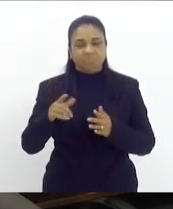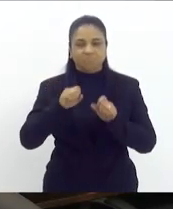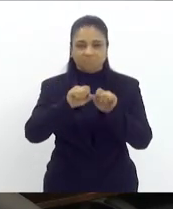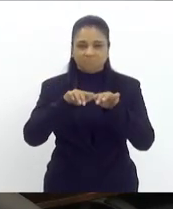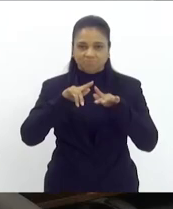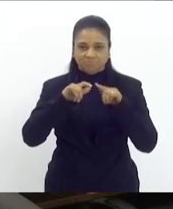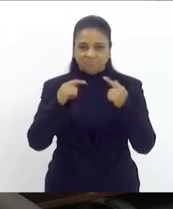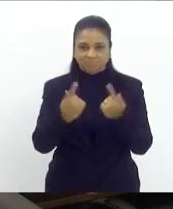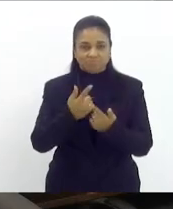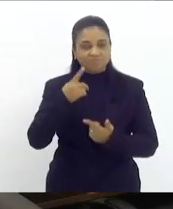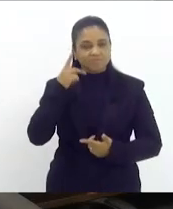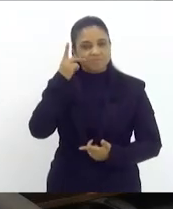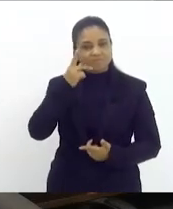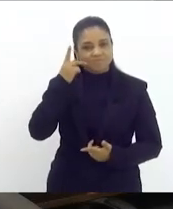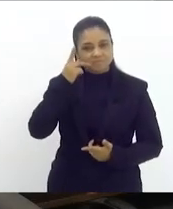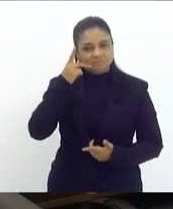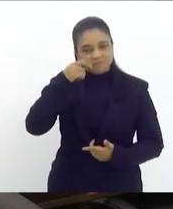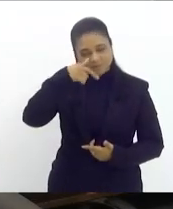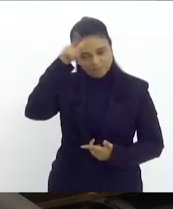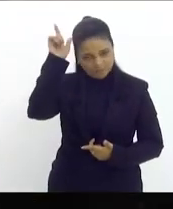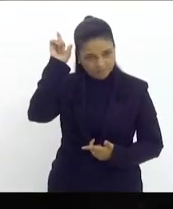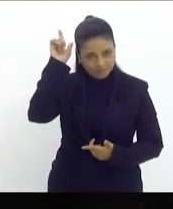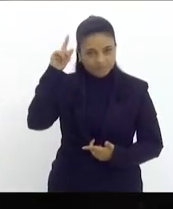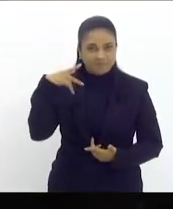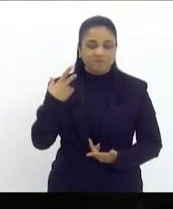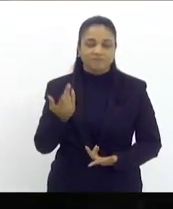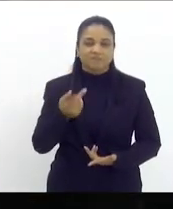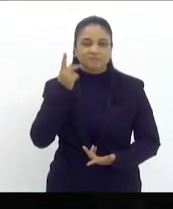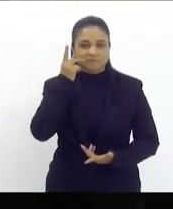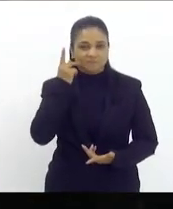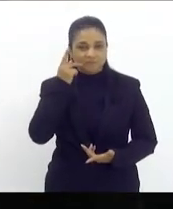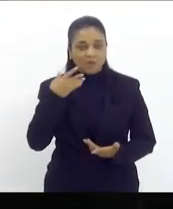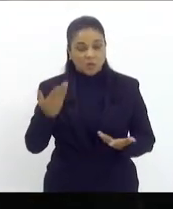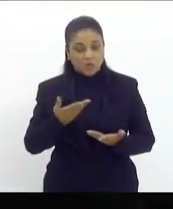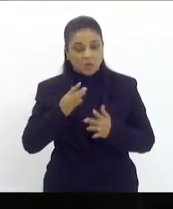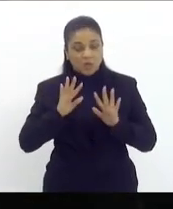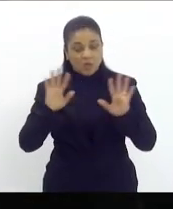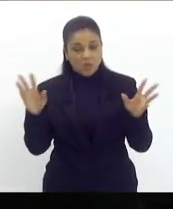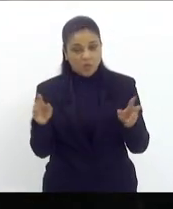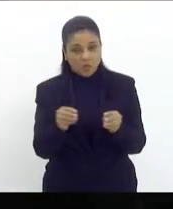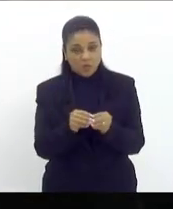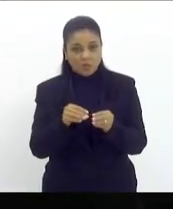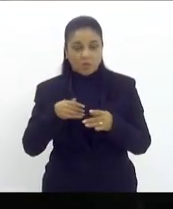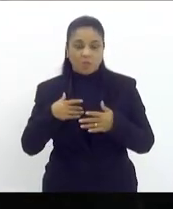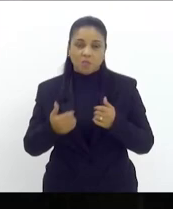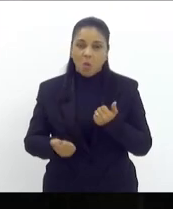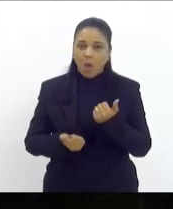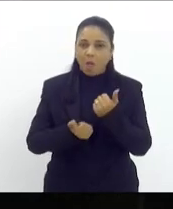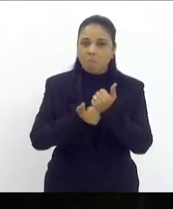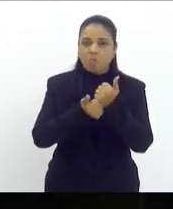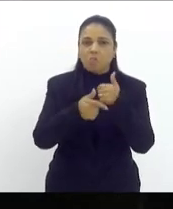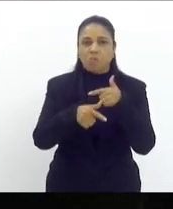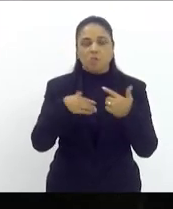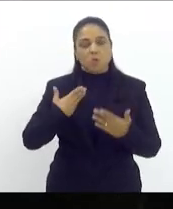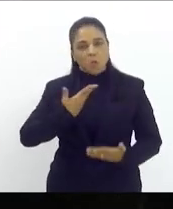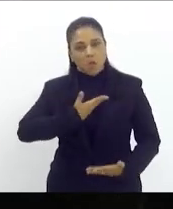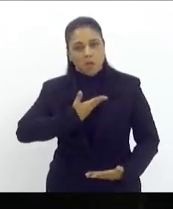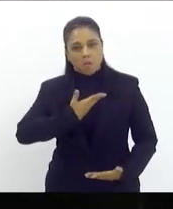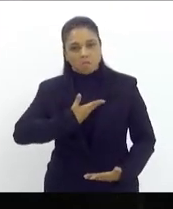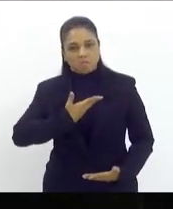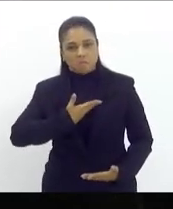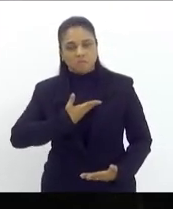bom eu queria iniciar minha fala de hoje deixando a minha solidariedade o meu apoio o meu companheirismo